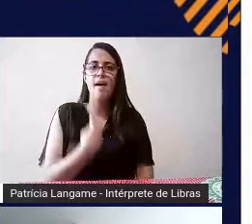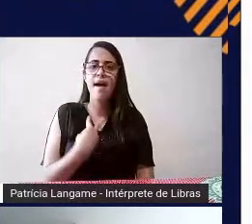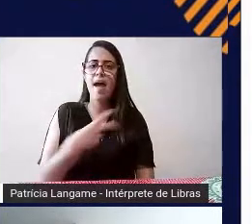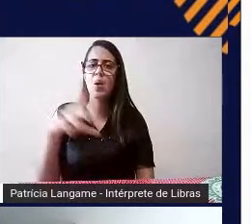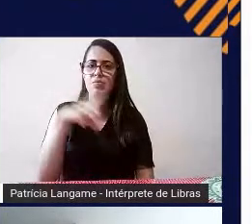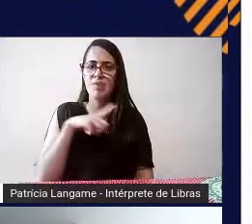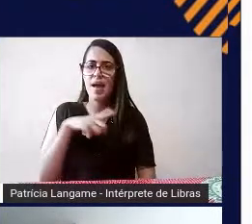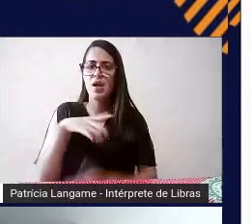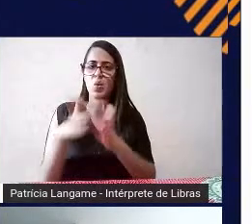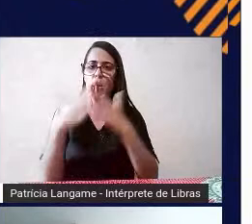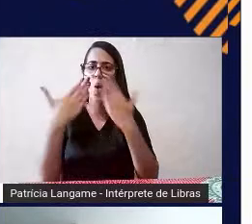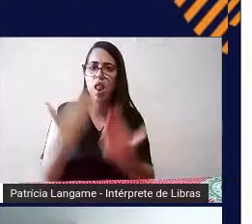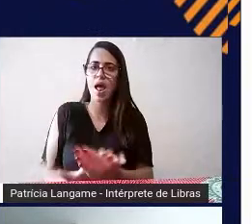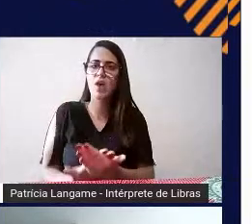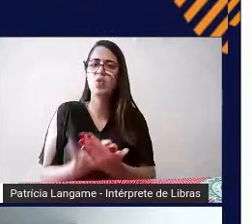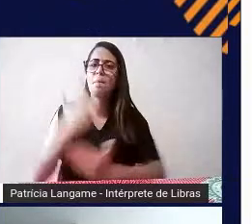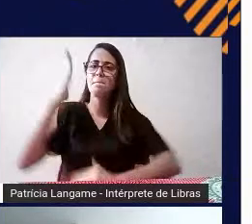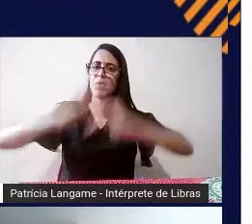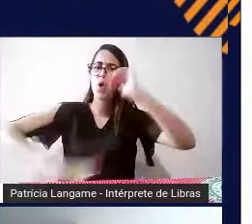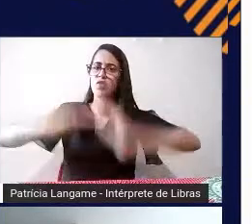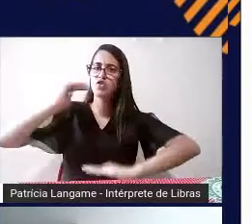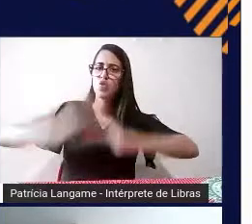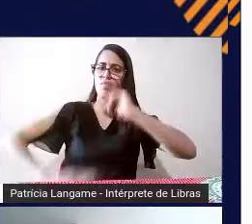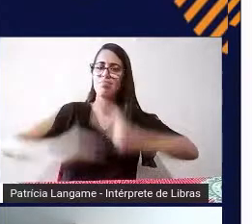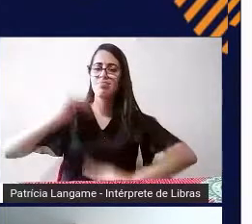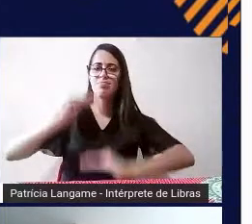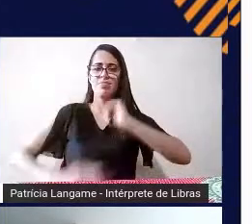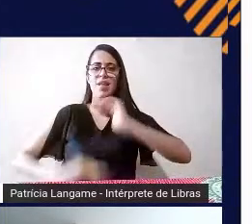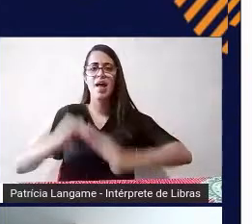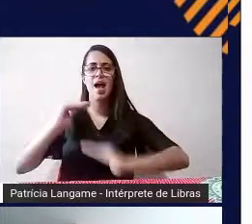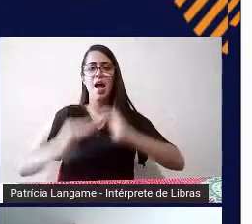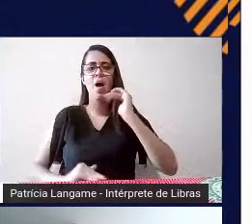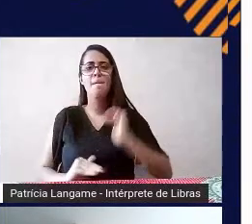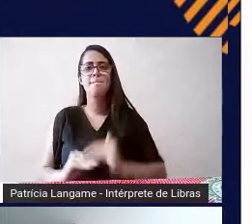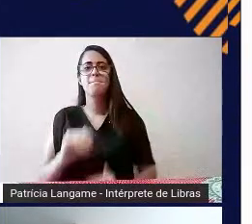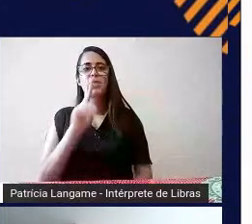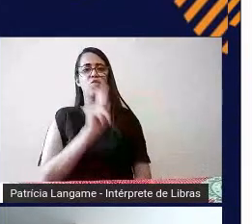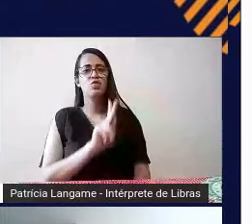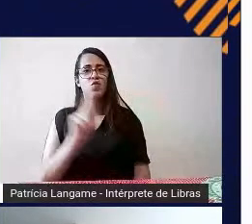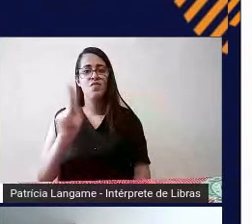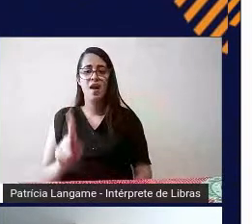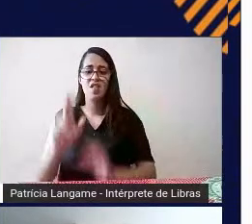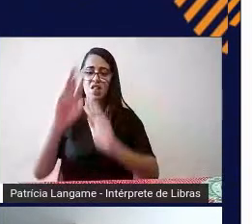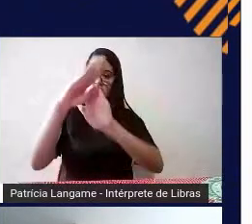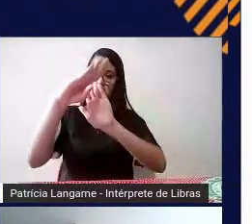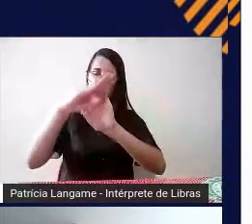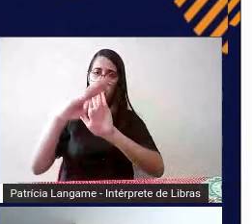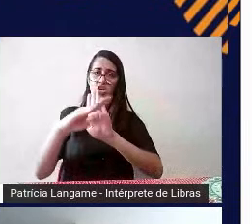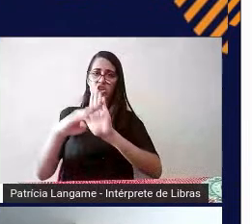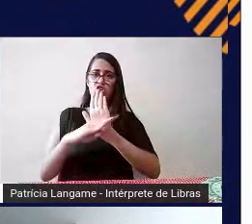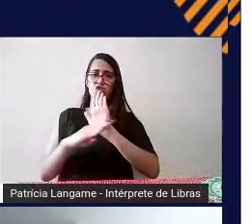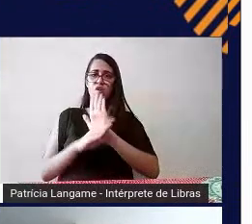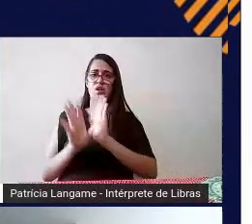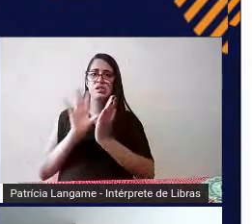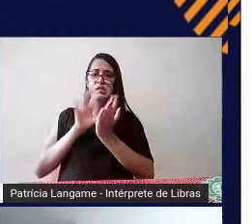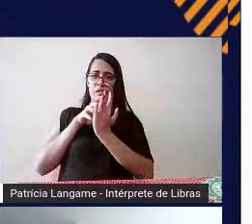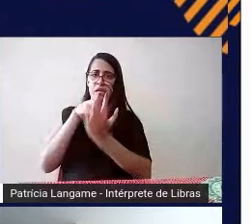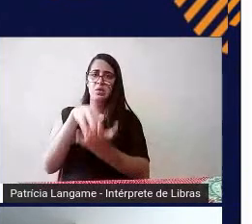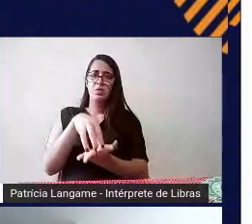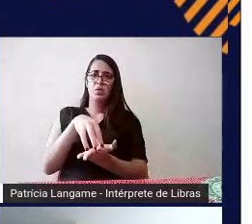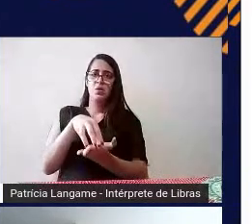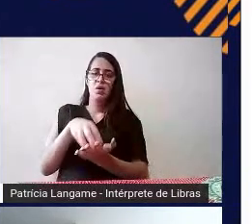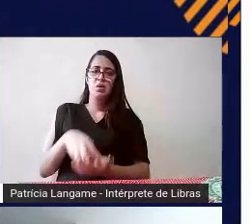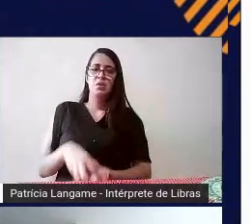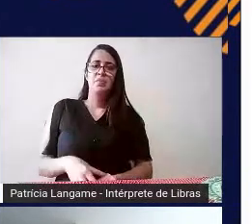colégio na escola o profissional transcritor então você professor vai enviar essa lista lá pro setor né de